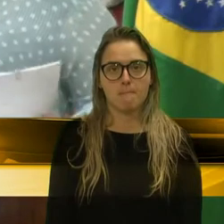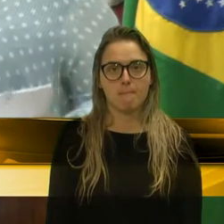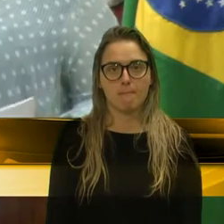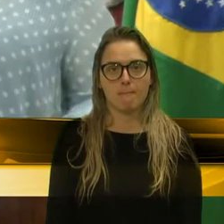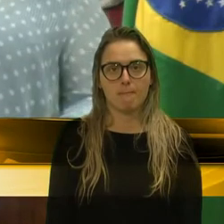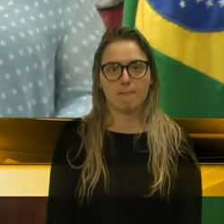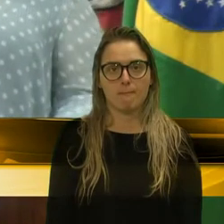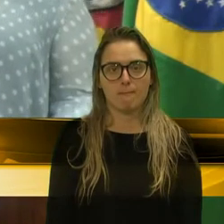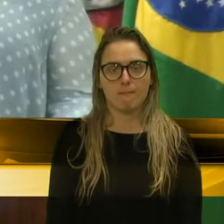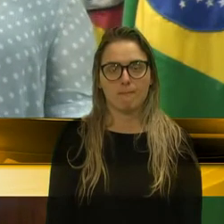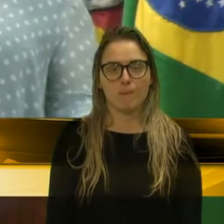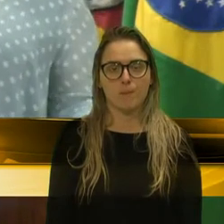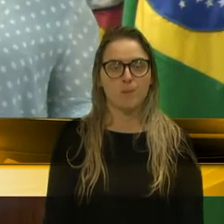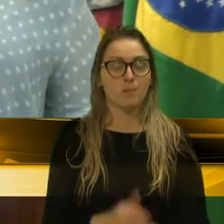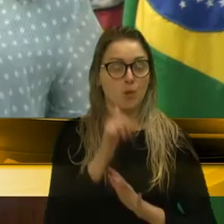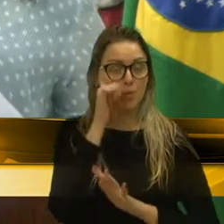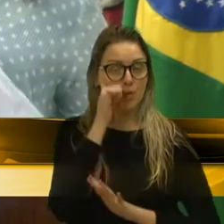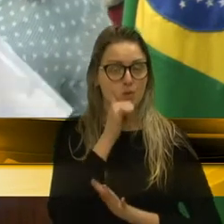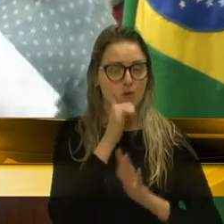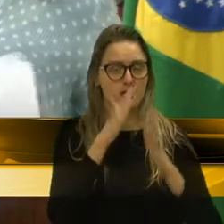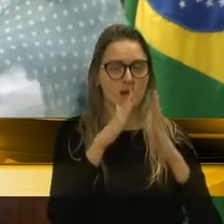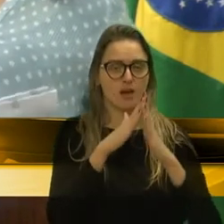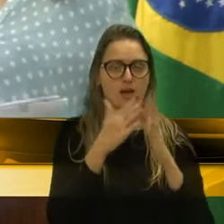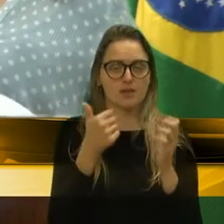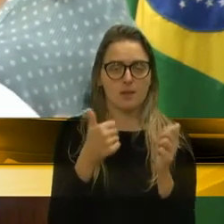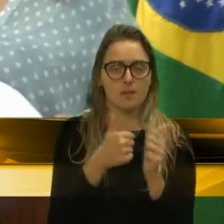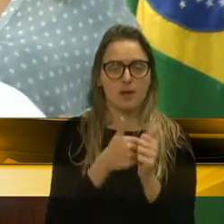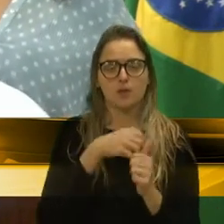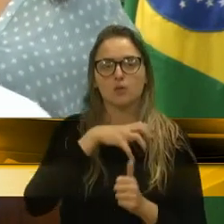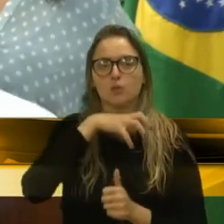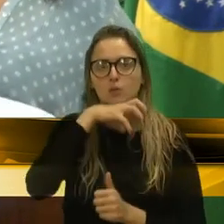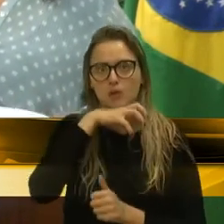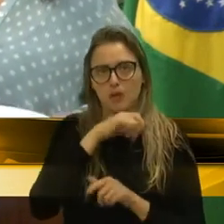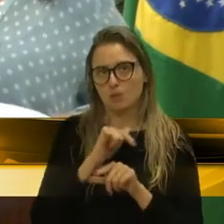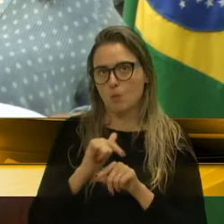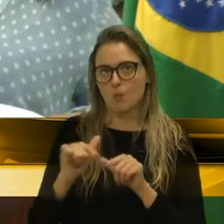Uma moradora mora ao lado de um terreno baldio.